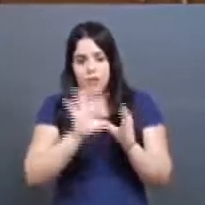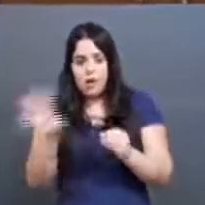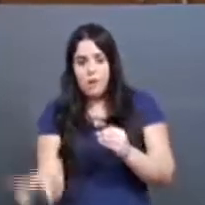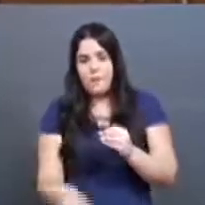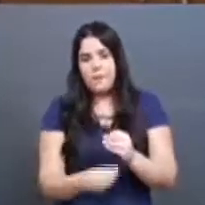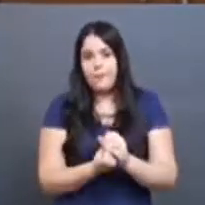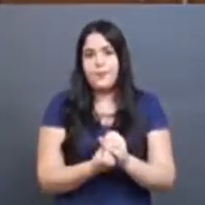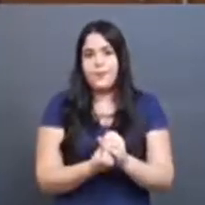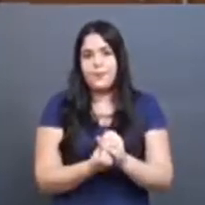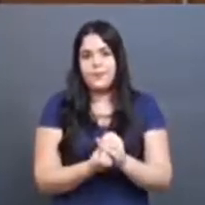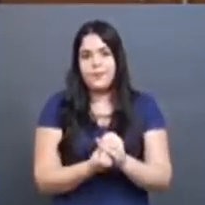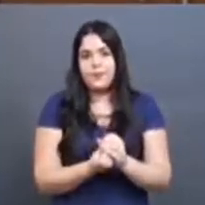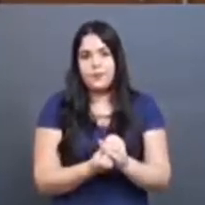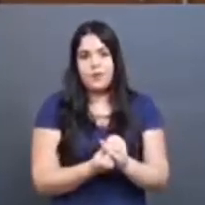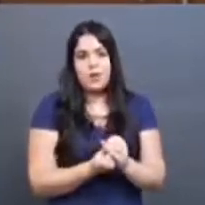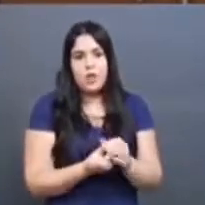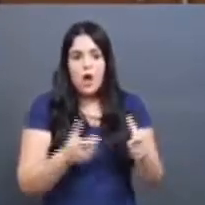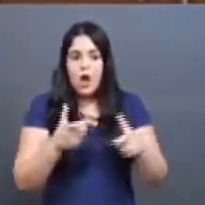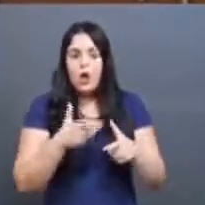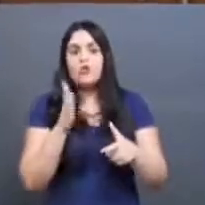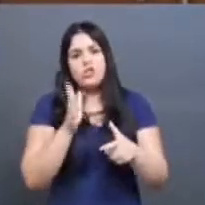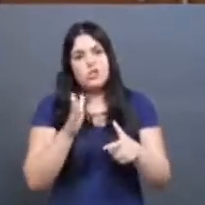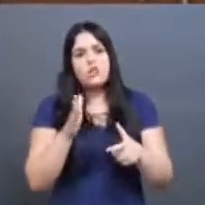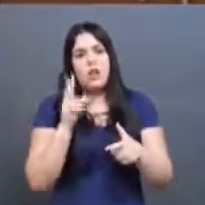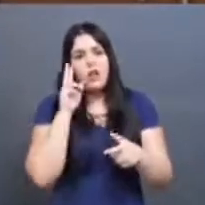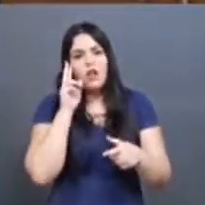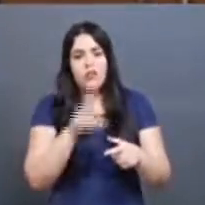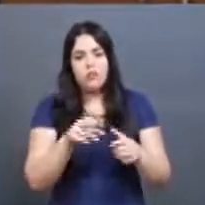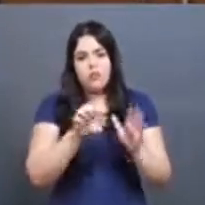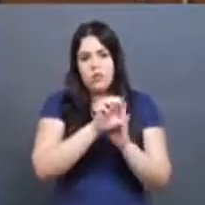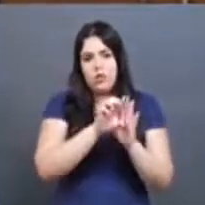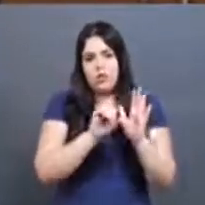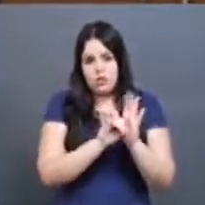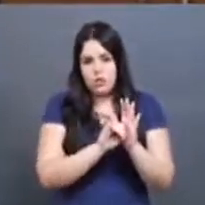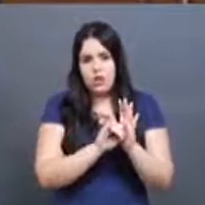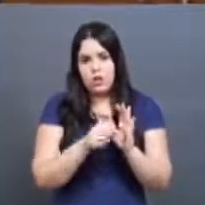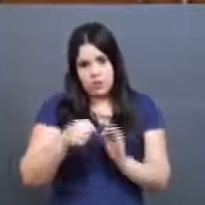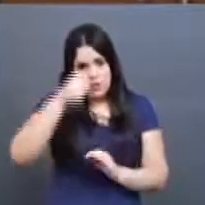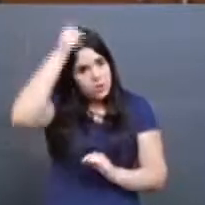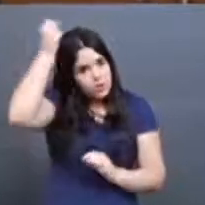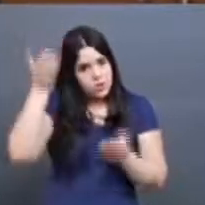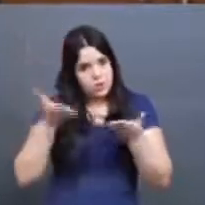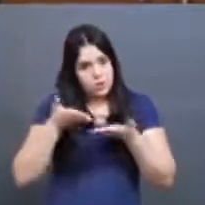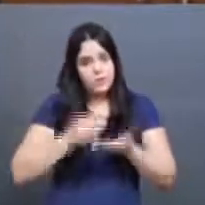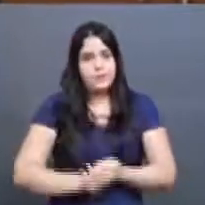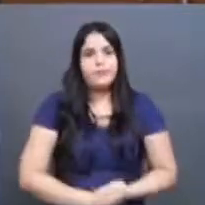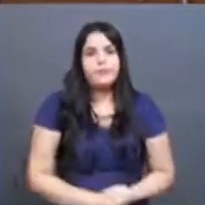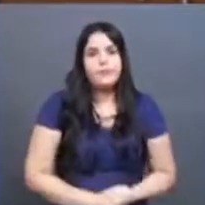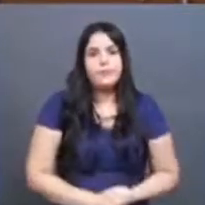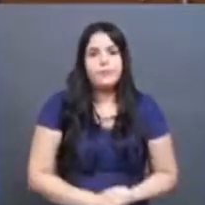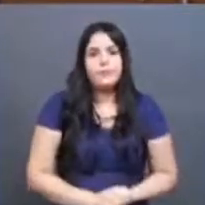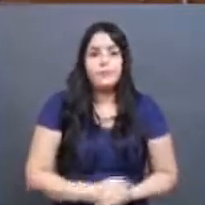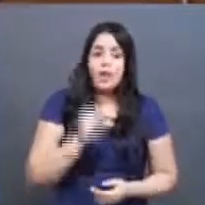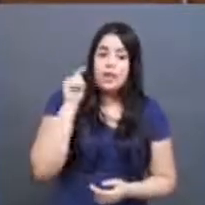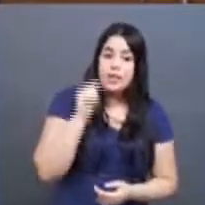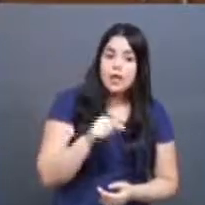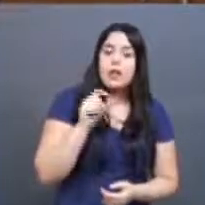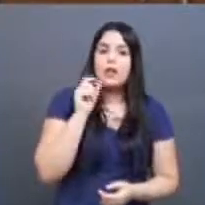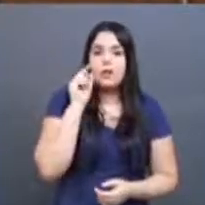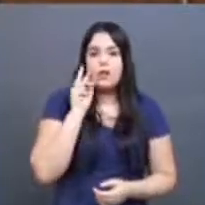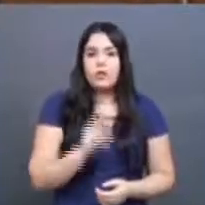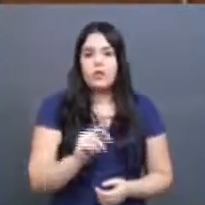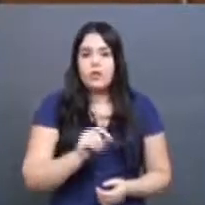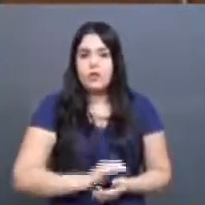mesmo espaço onde já estão os editais deste vestibular. E lá é que vai regular